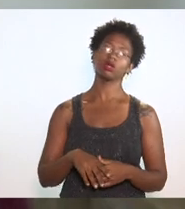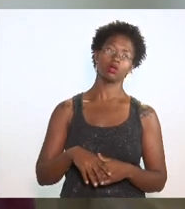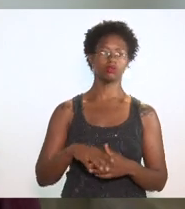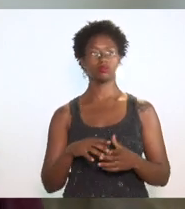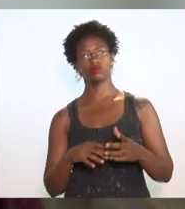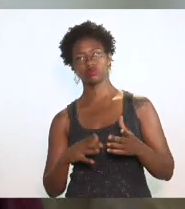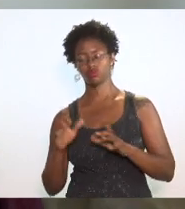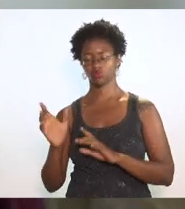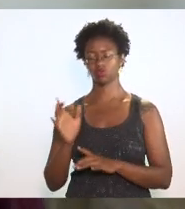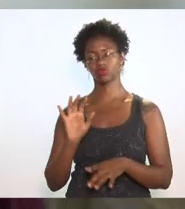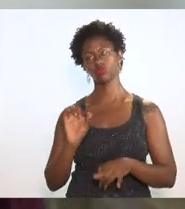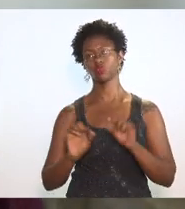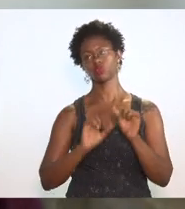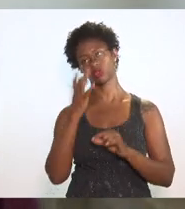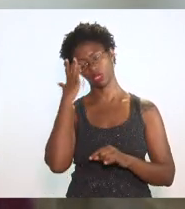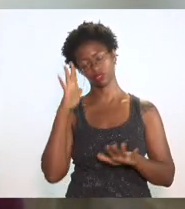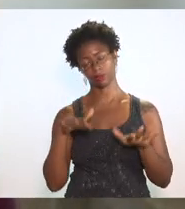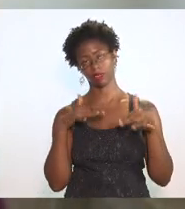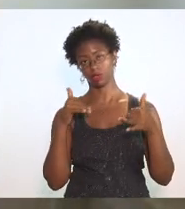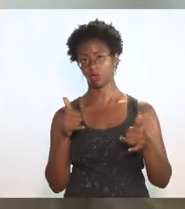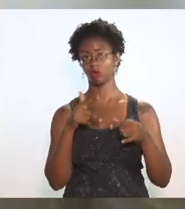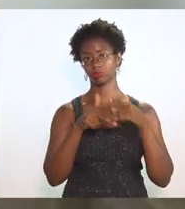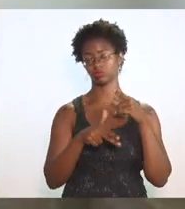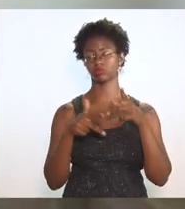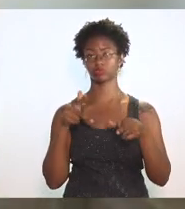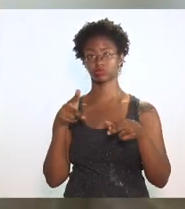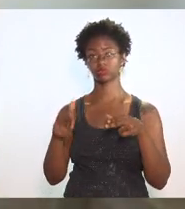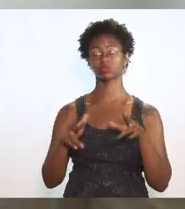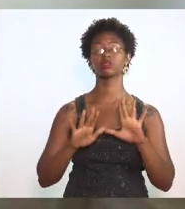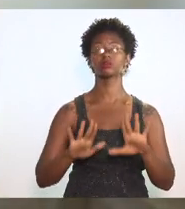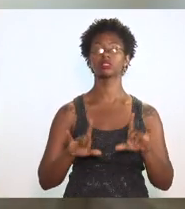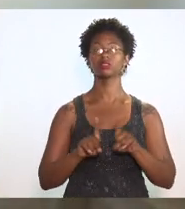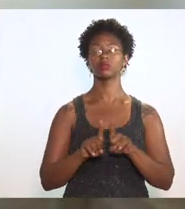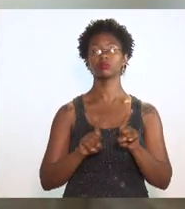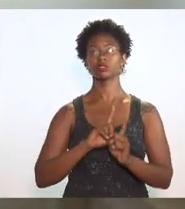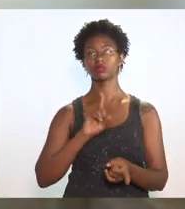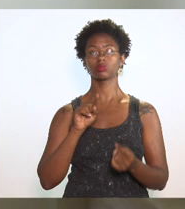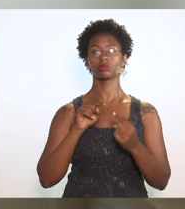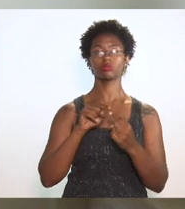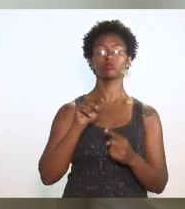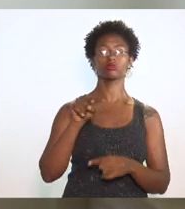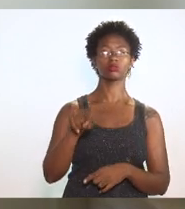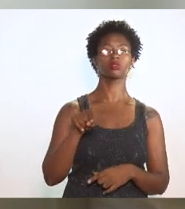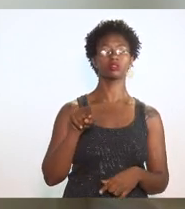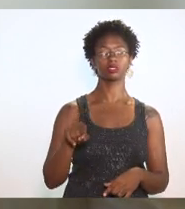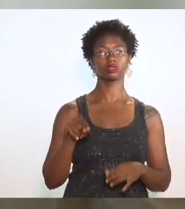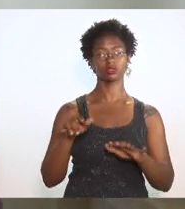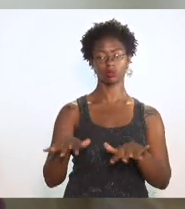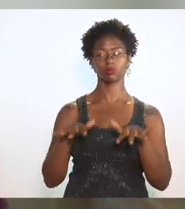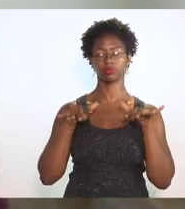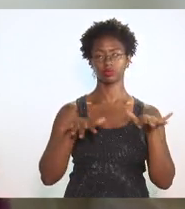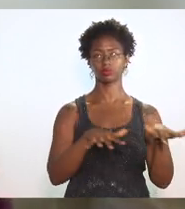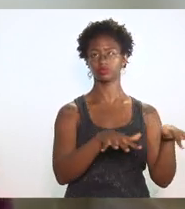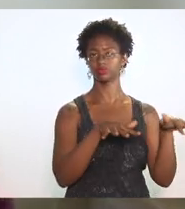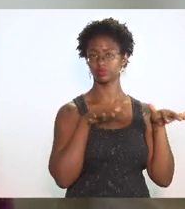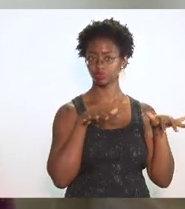parcialmente e cabe ao parlamento